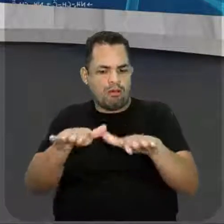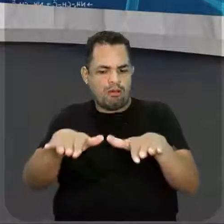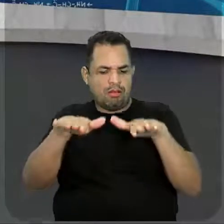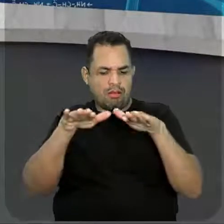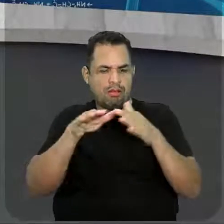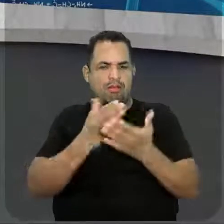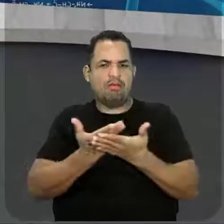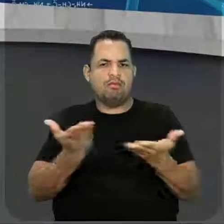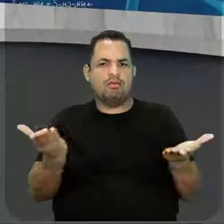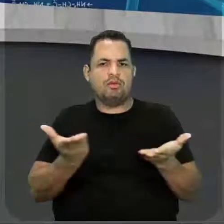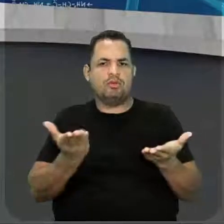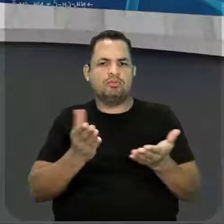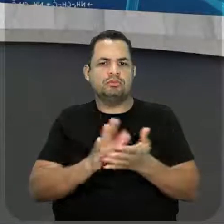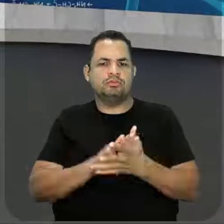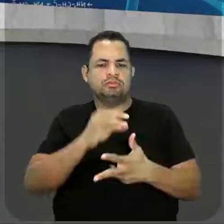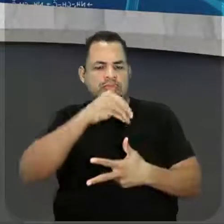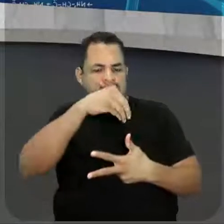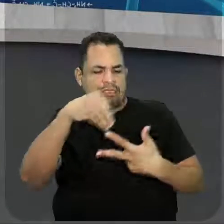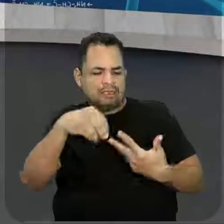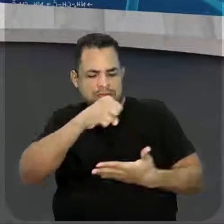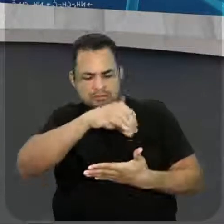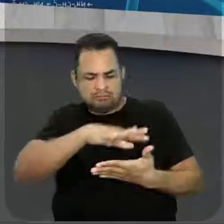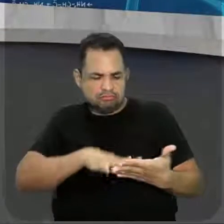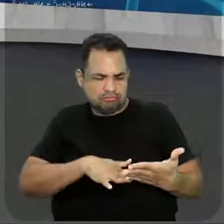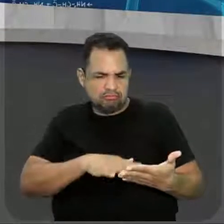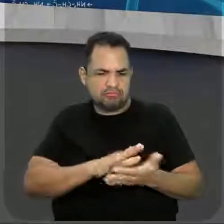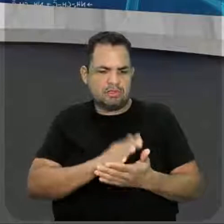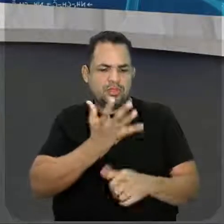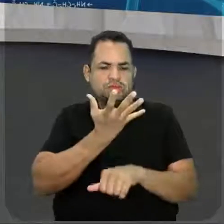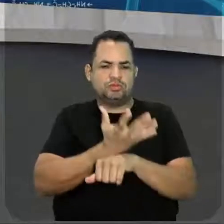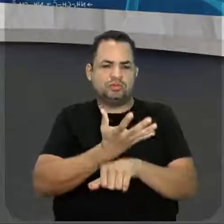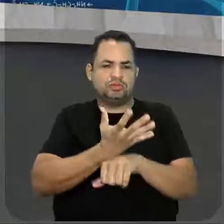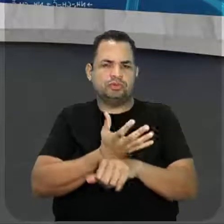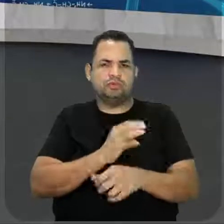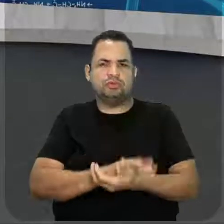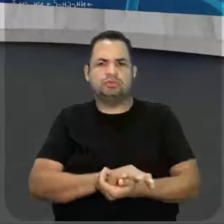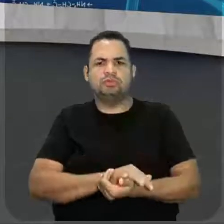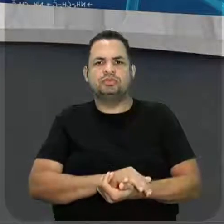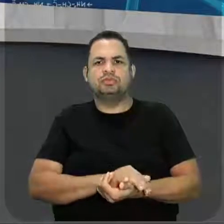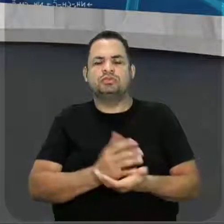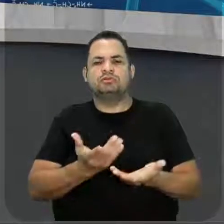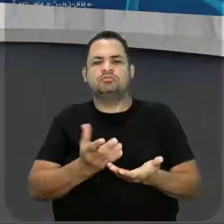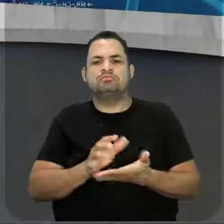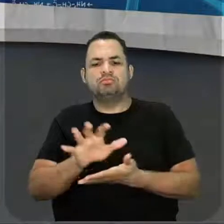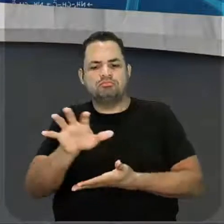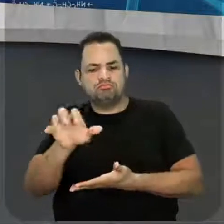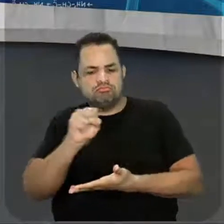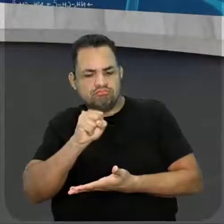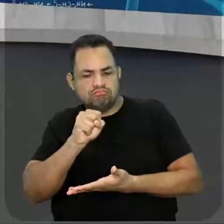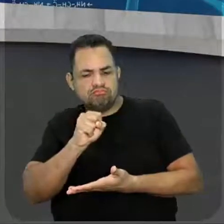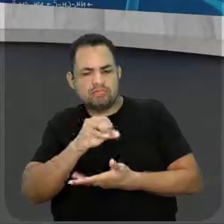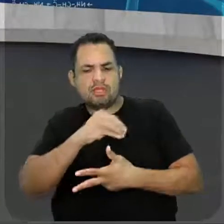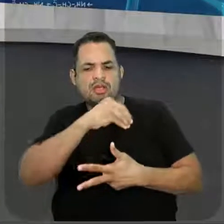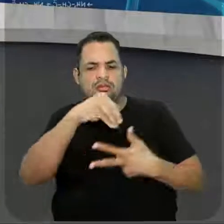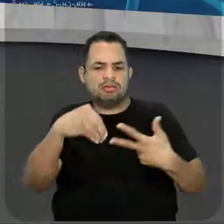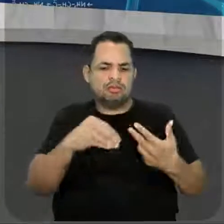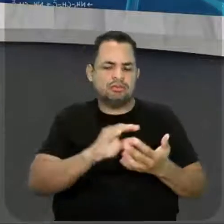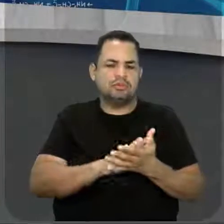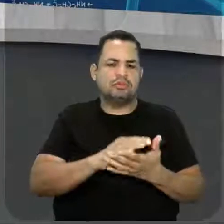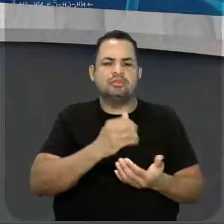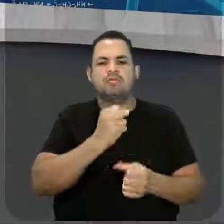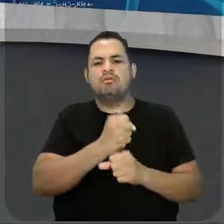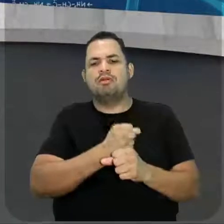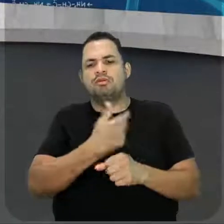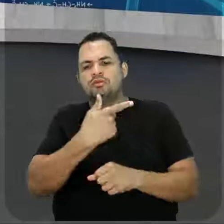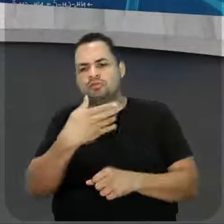gente sempre tem aquela questão do se liga no Enem, normalmente na nossa disciplina é a número 3, eu pego algumas questões dos Enems lá de 2000,